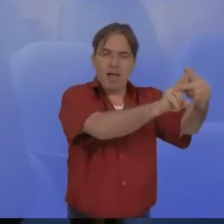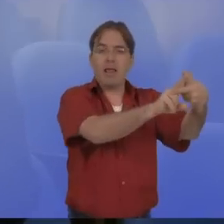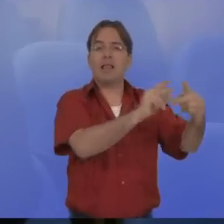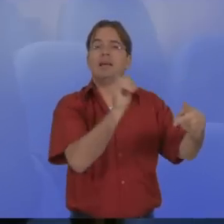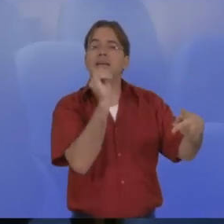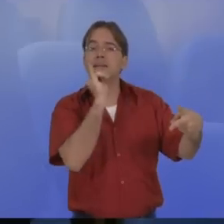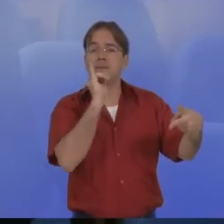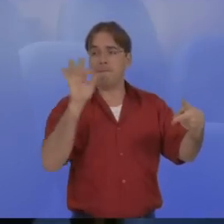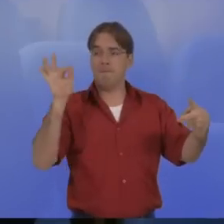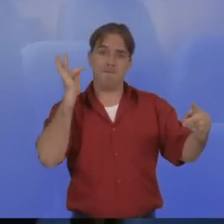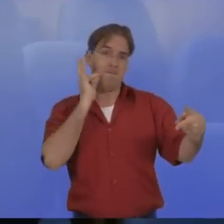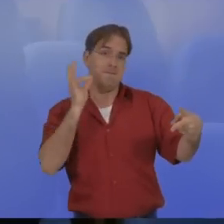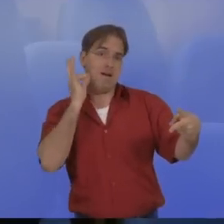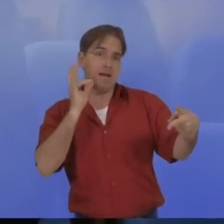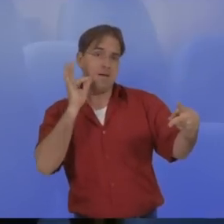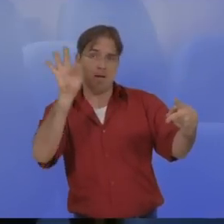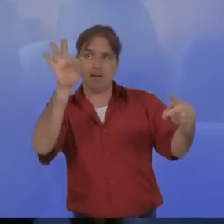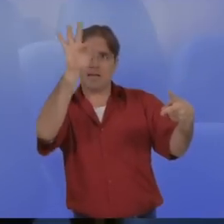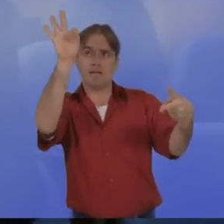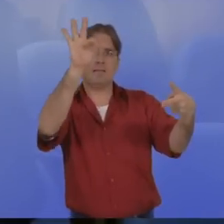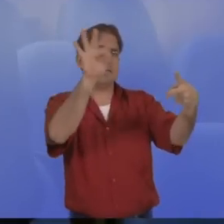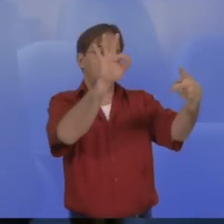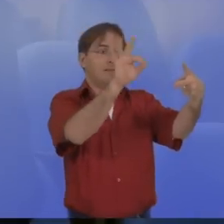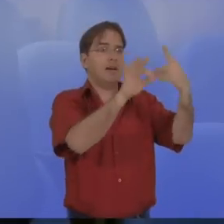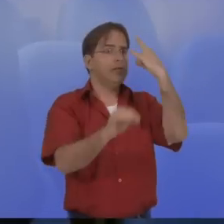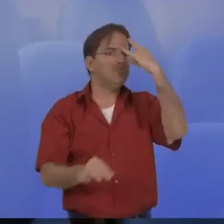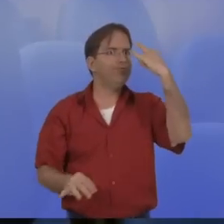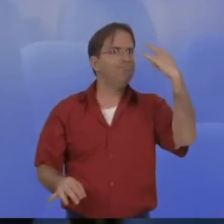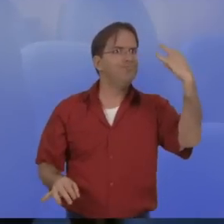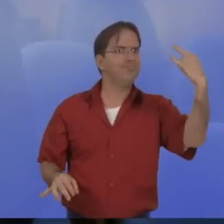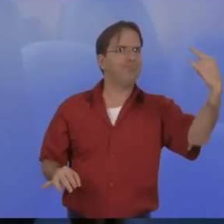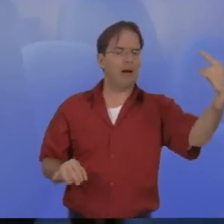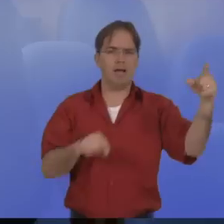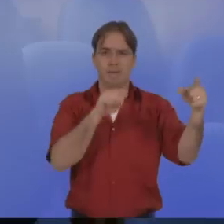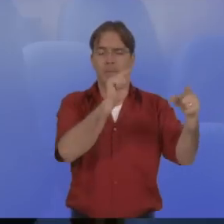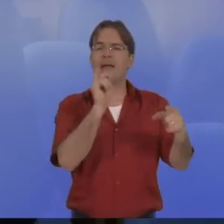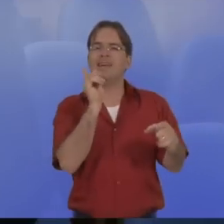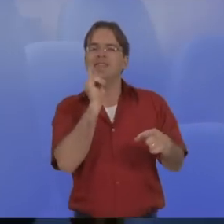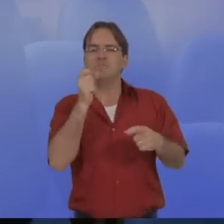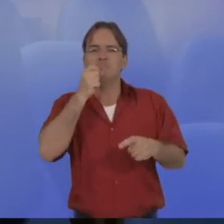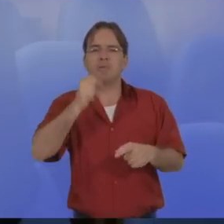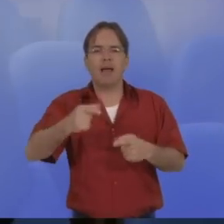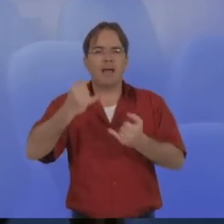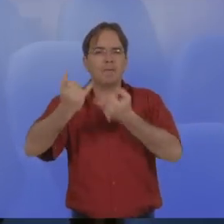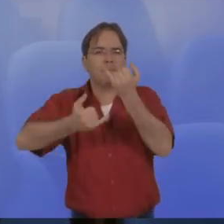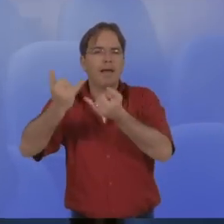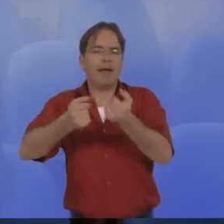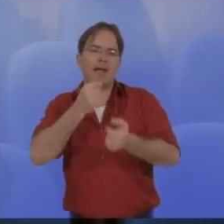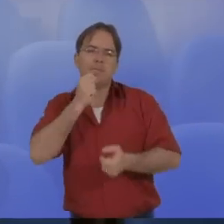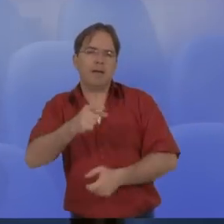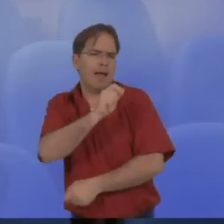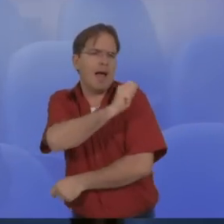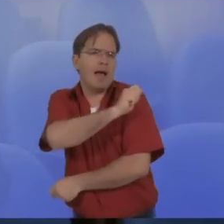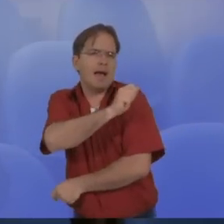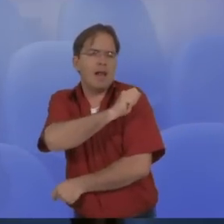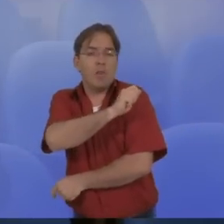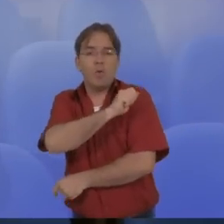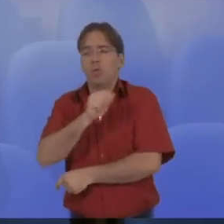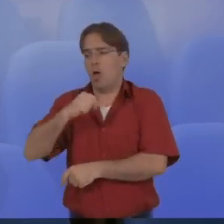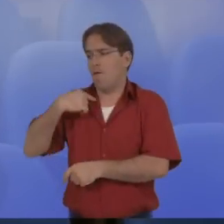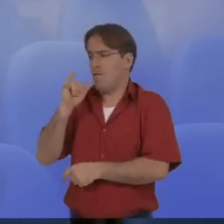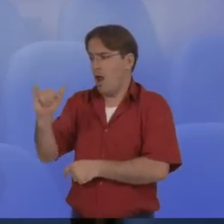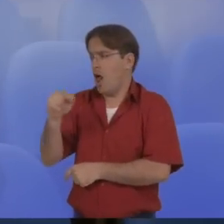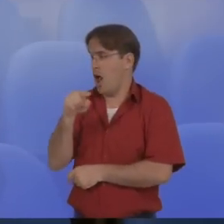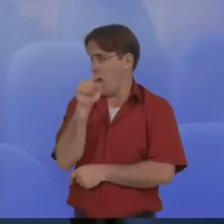colocar seus ovos nessas ovo e trampas que contêm esta proteína. Então, digo, brinco muito com meus alunos no laboratório, que essa